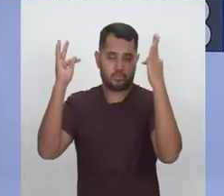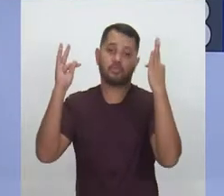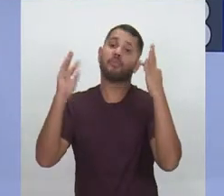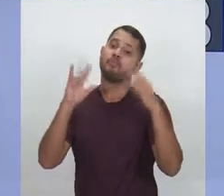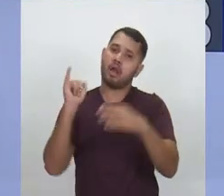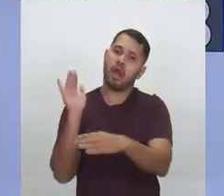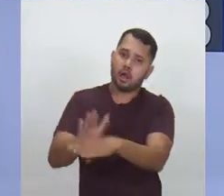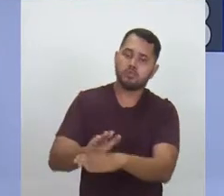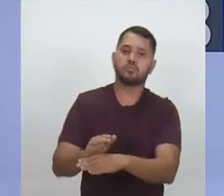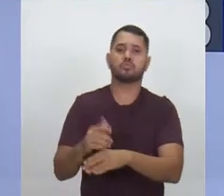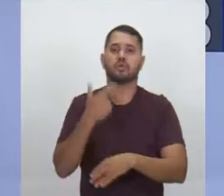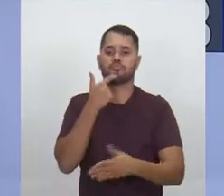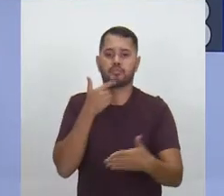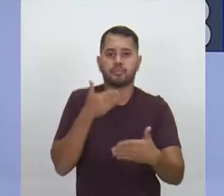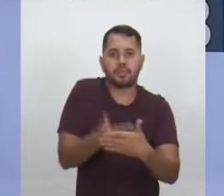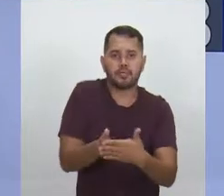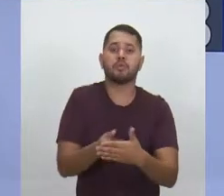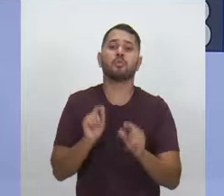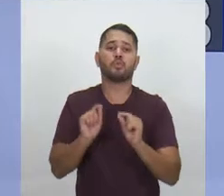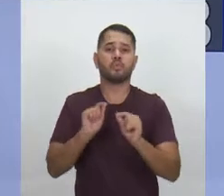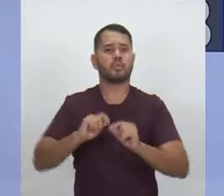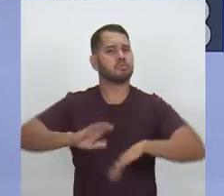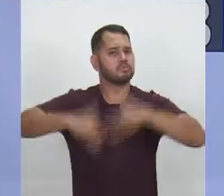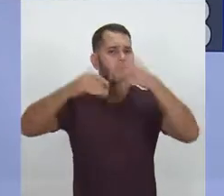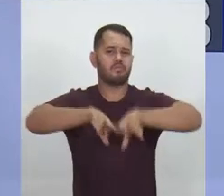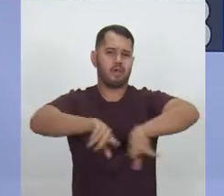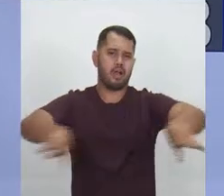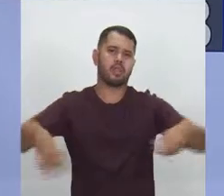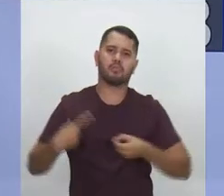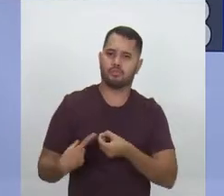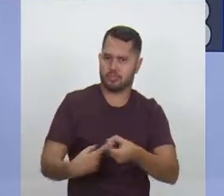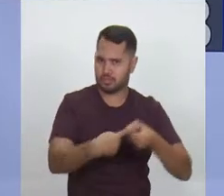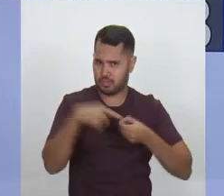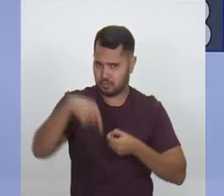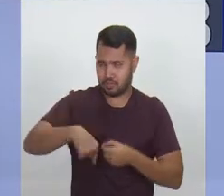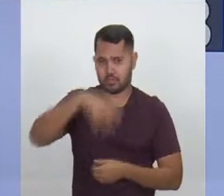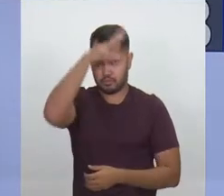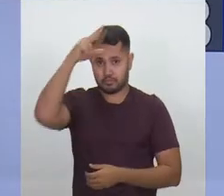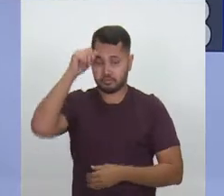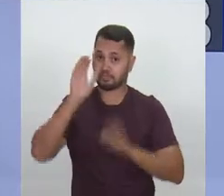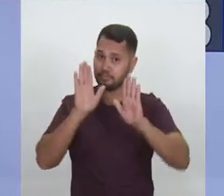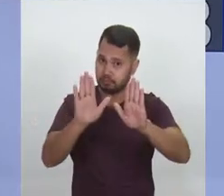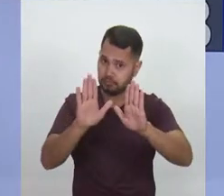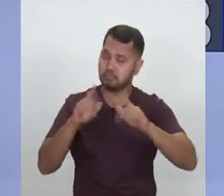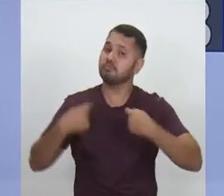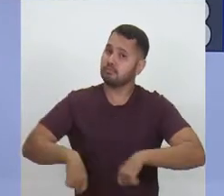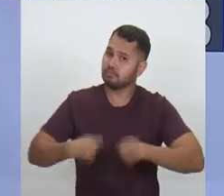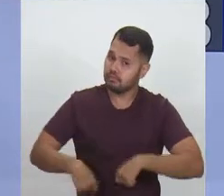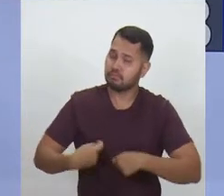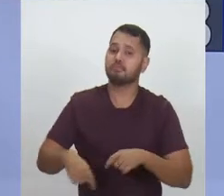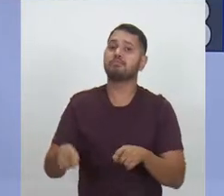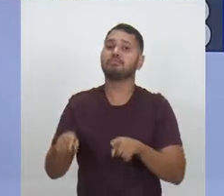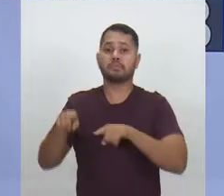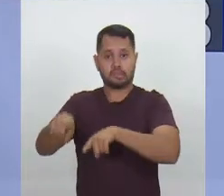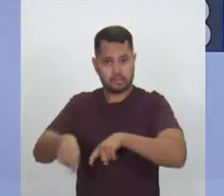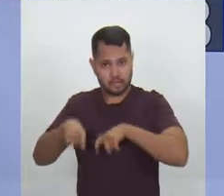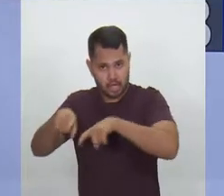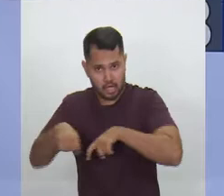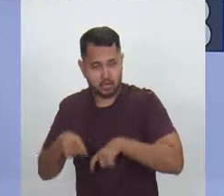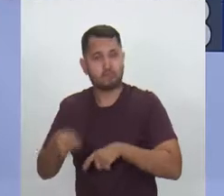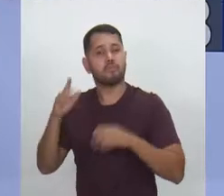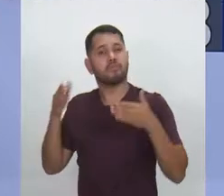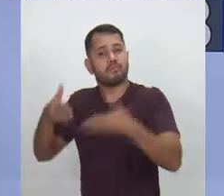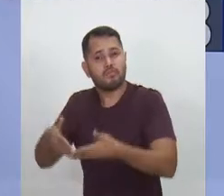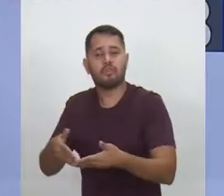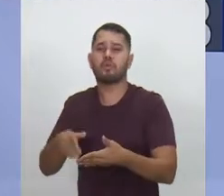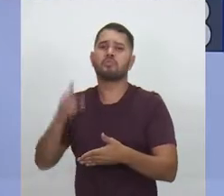a médio prazo a desenvolver vários municípios do Estado do Amazonas. Mas é preciso desenvolver a agroindústria, não apenas